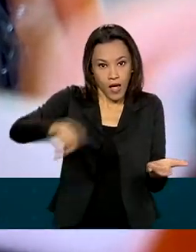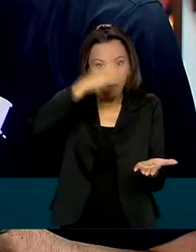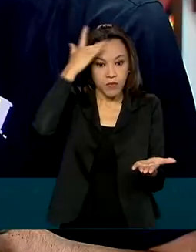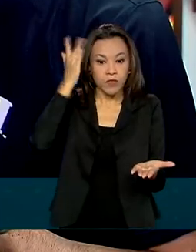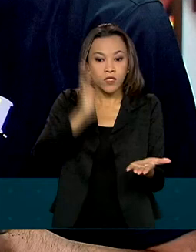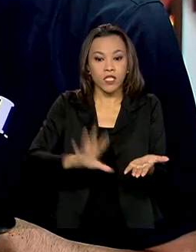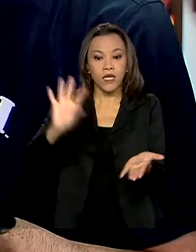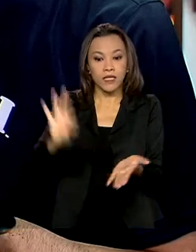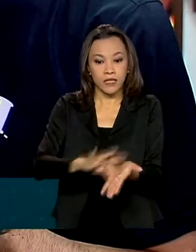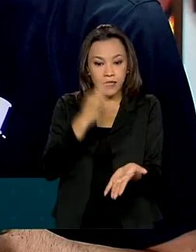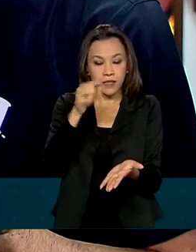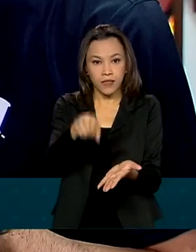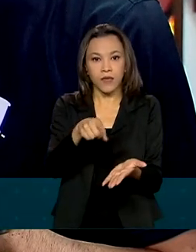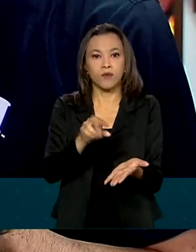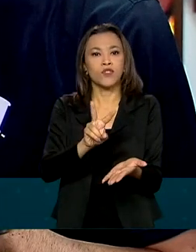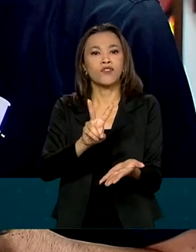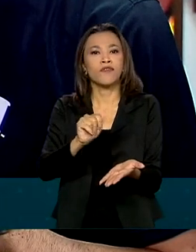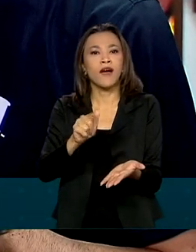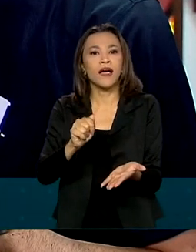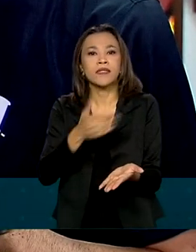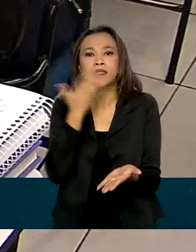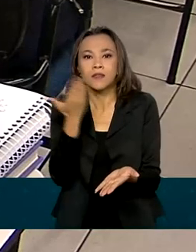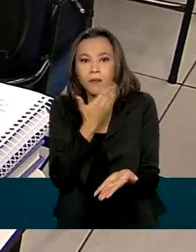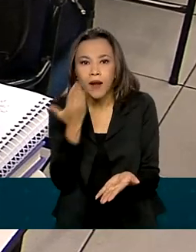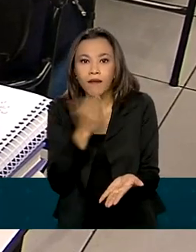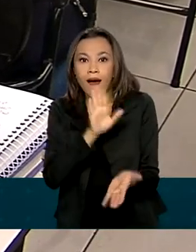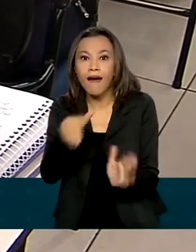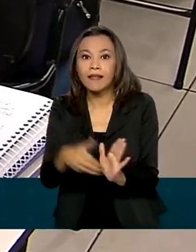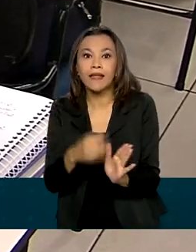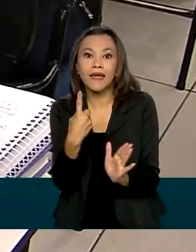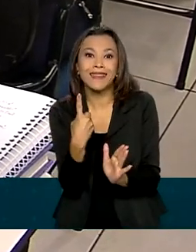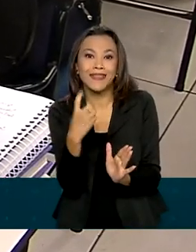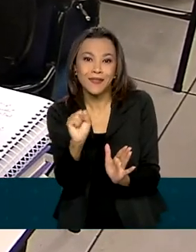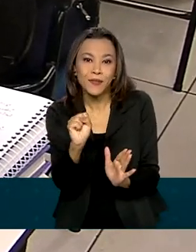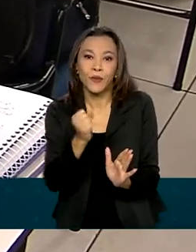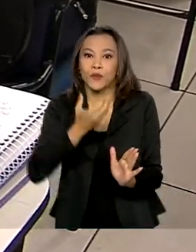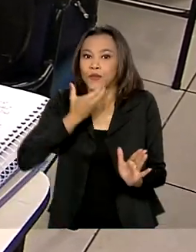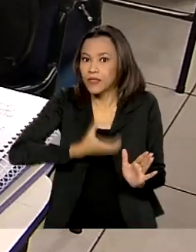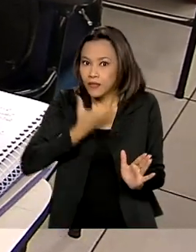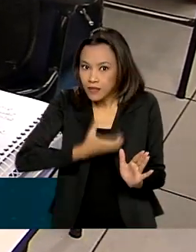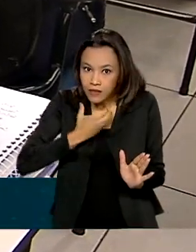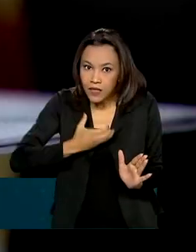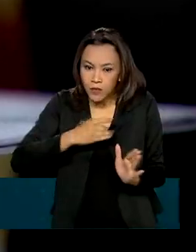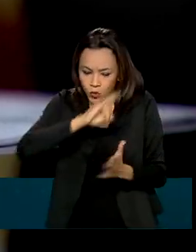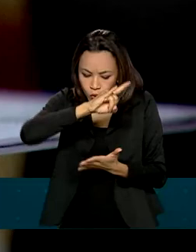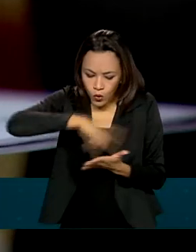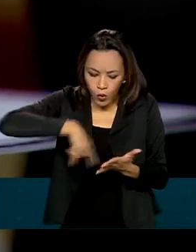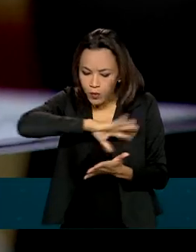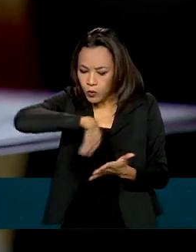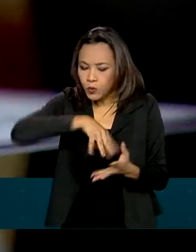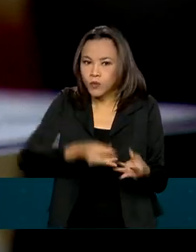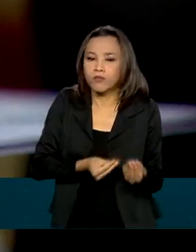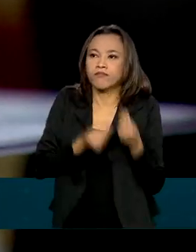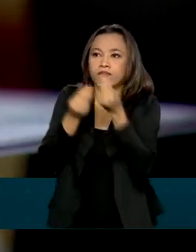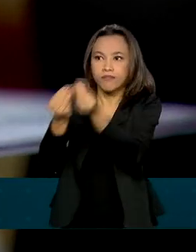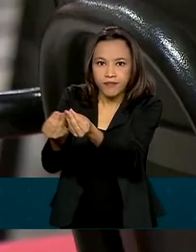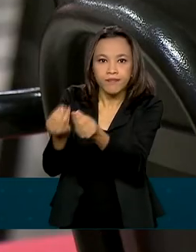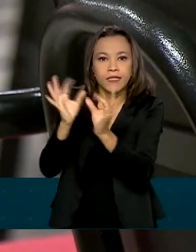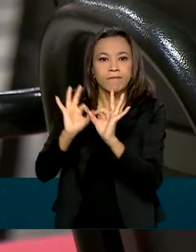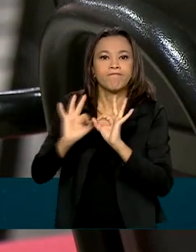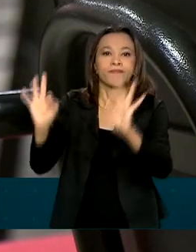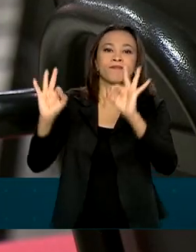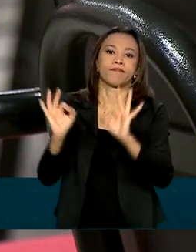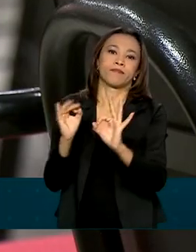inscrição para vagas remanescentes do FIES têm até 18 de dezembro para entregar os documentos e comprovar as informações.